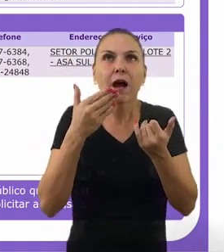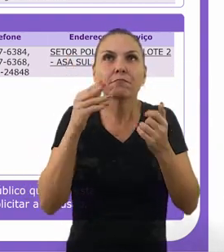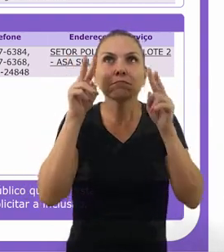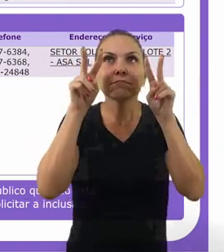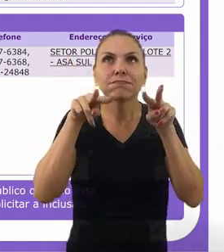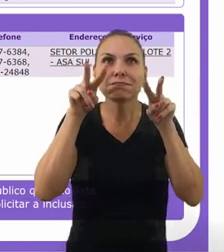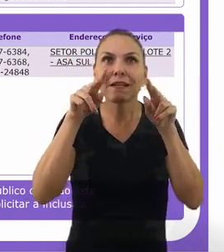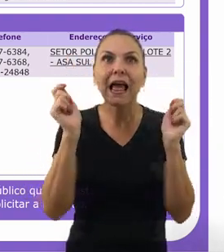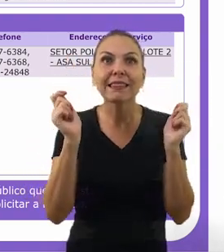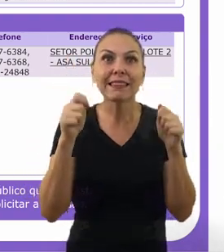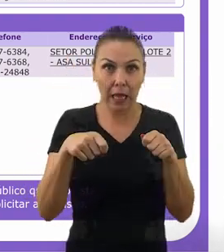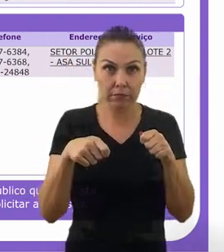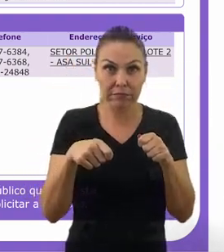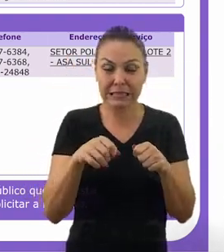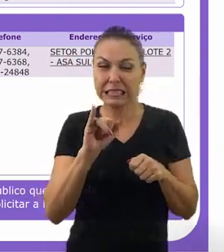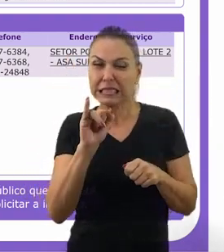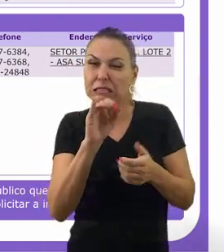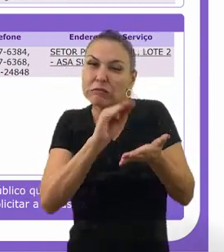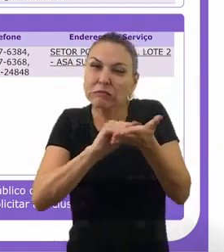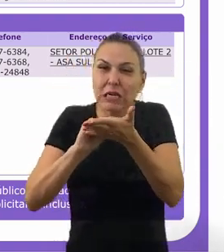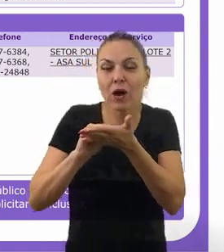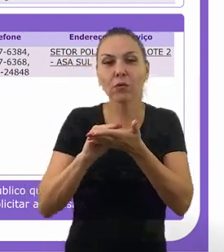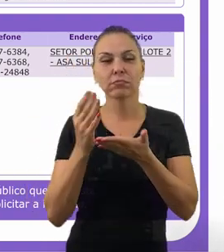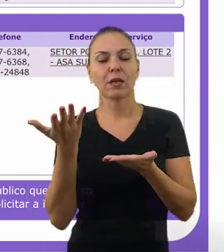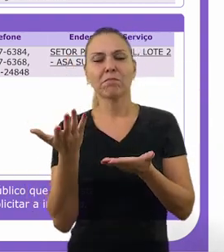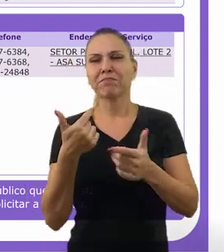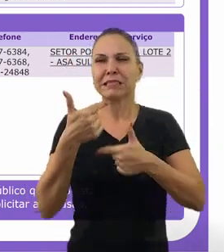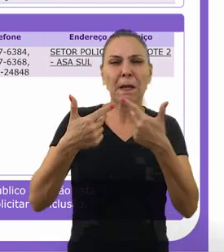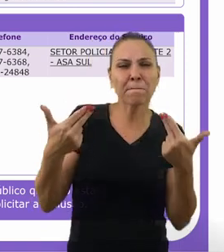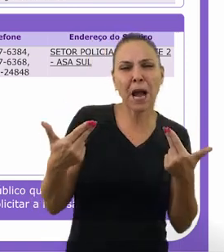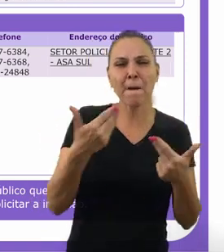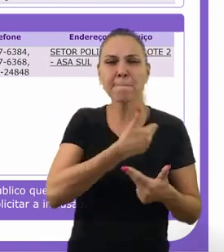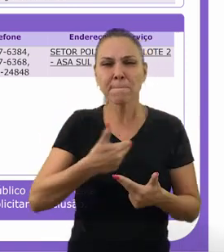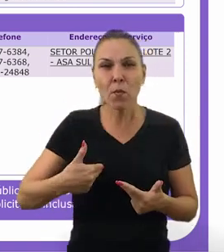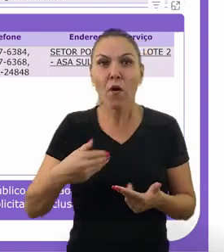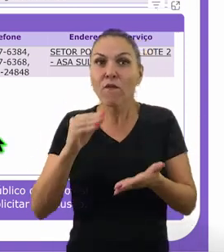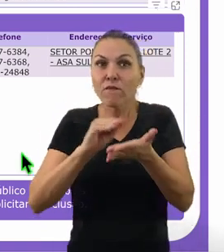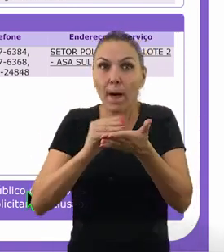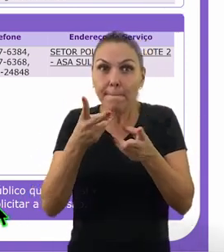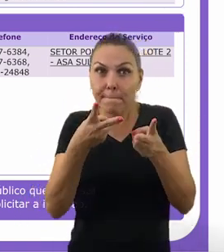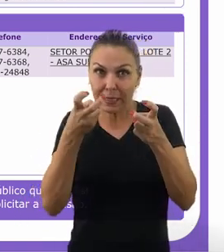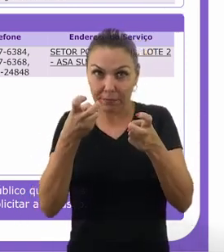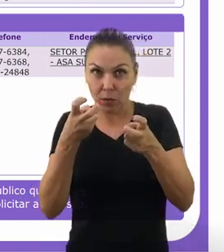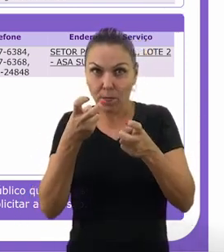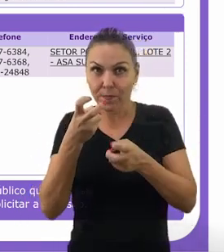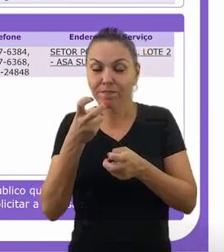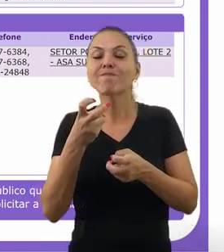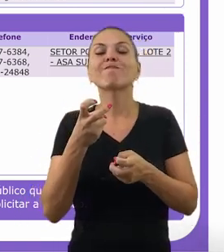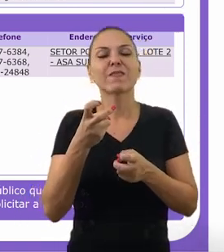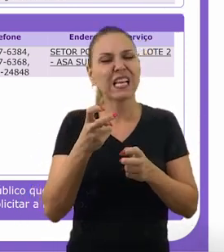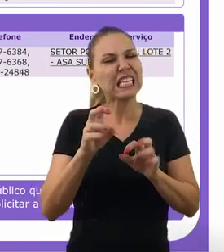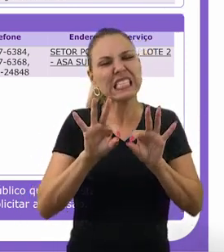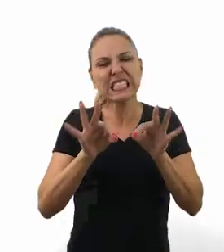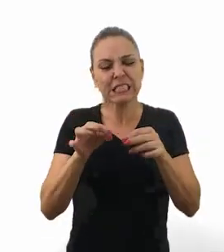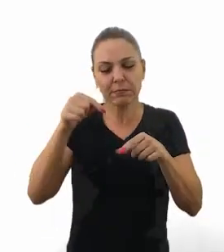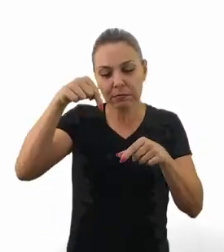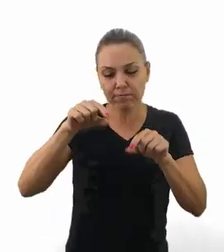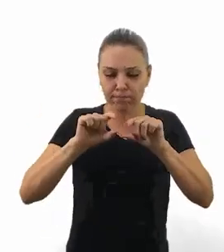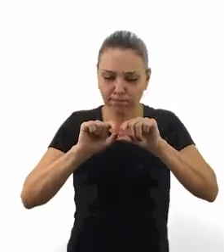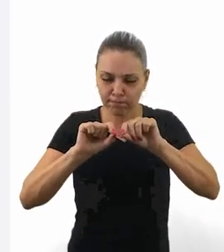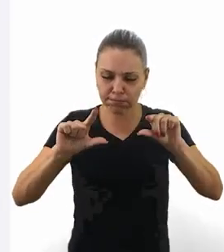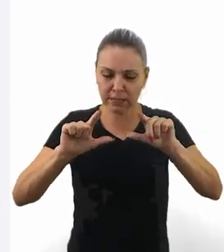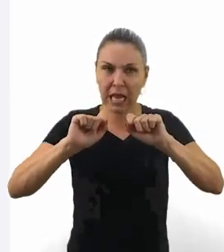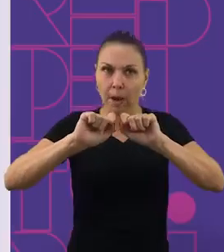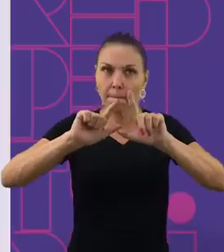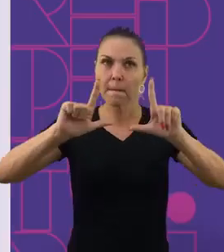Porém, caso note a falta de algum serviço público não contemplado na lista disponibilizada, basta clicar logo abaixo e